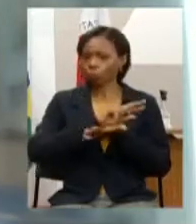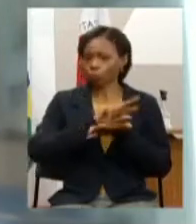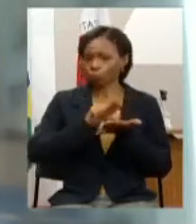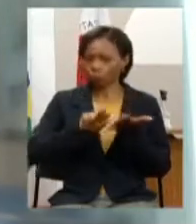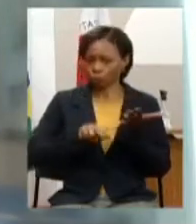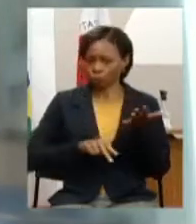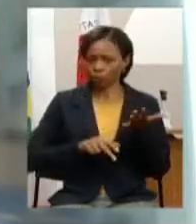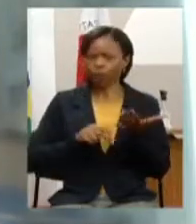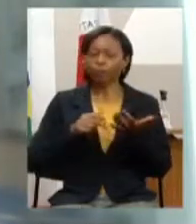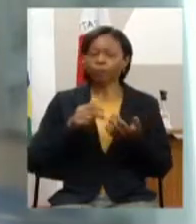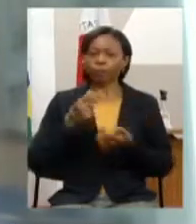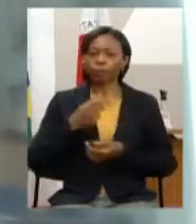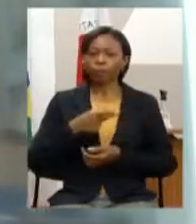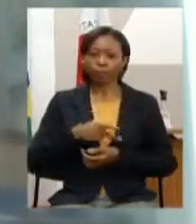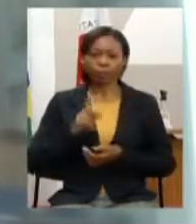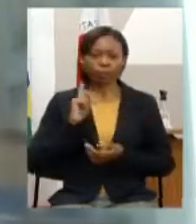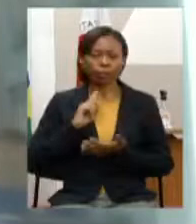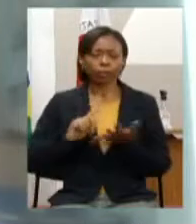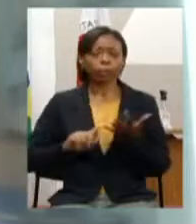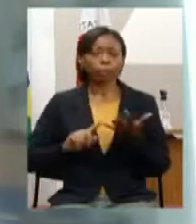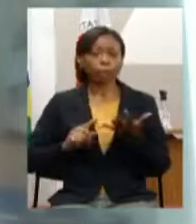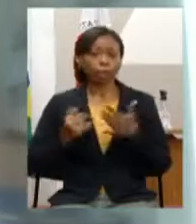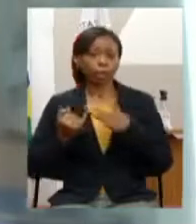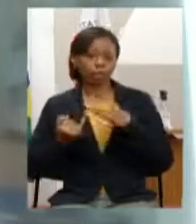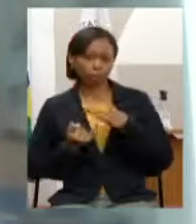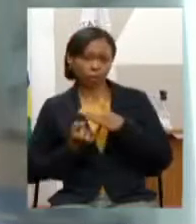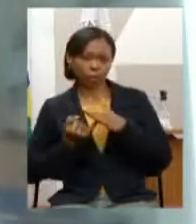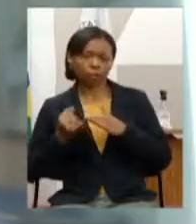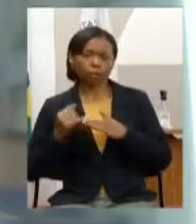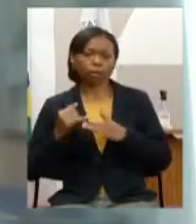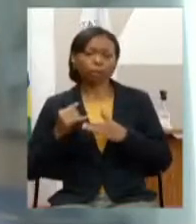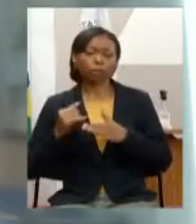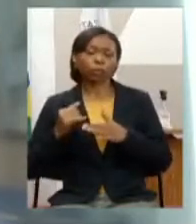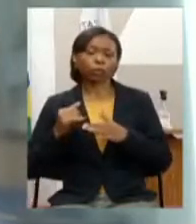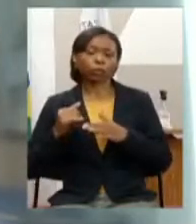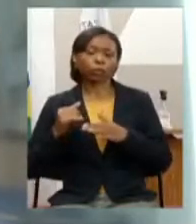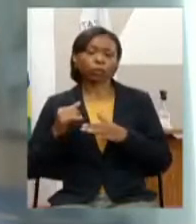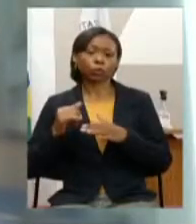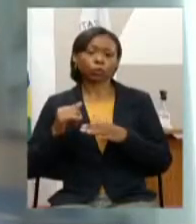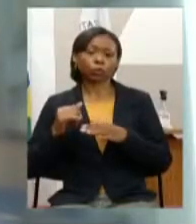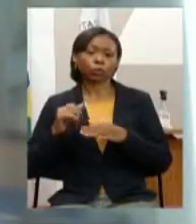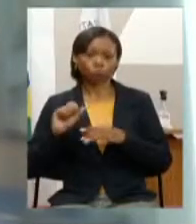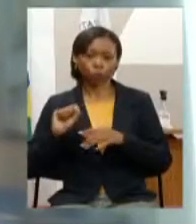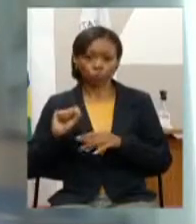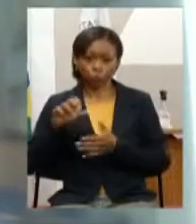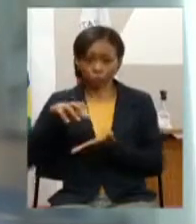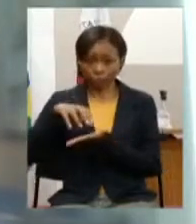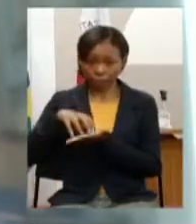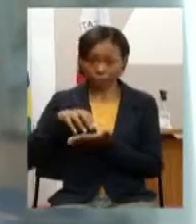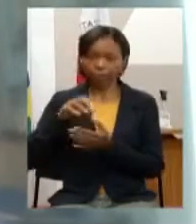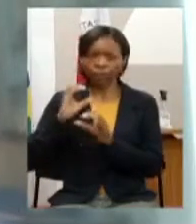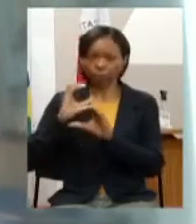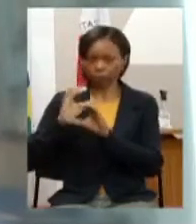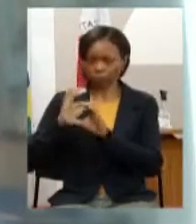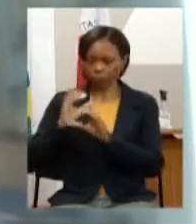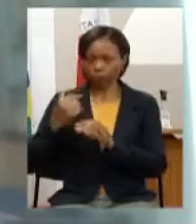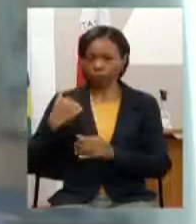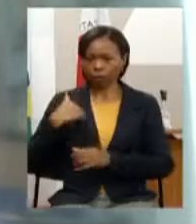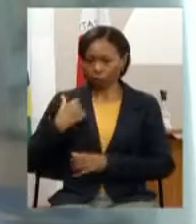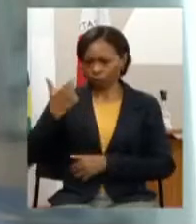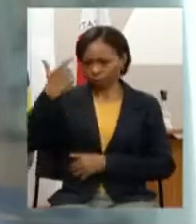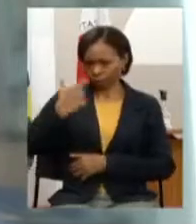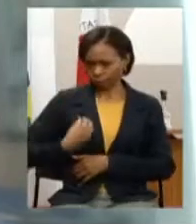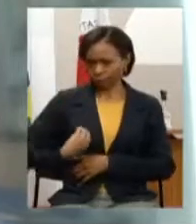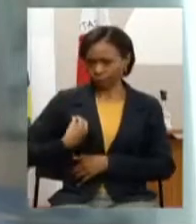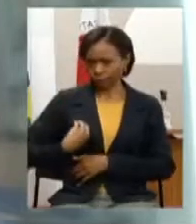e a entidade que eu represento a Sociedade Mineira de Engenheiros SMA os temas seguintes foram debatidos em